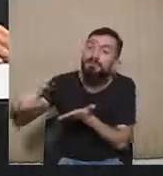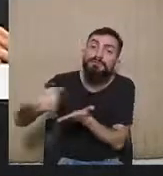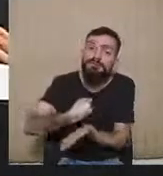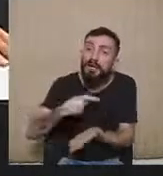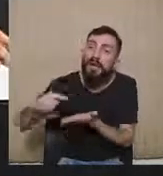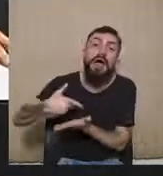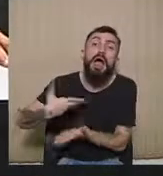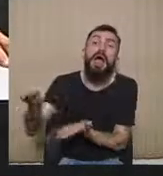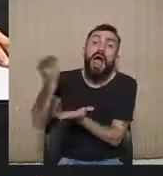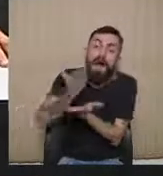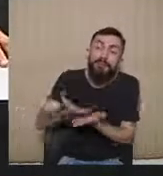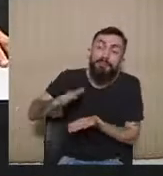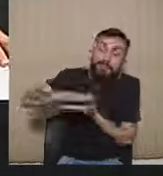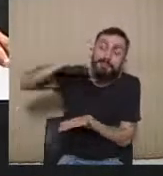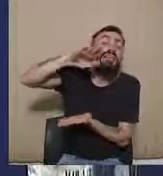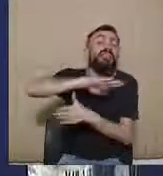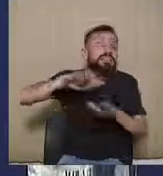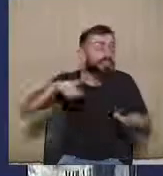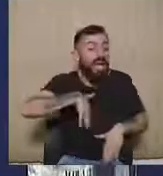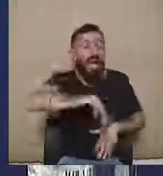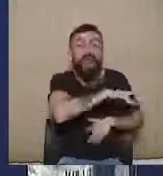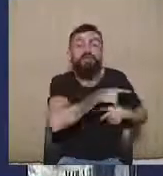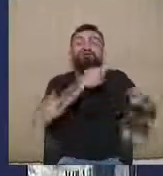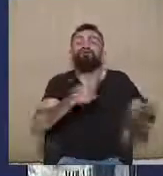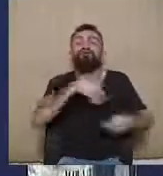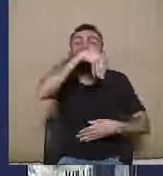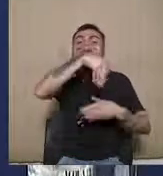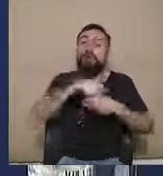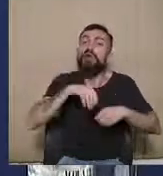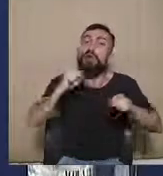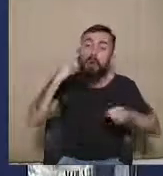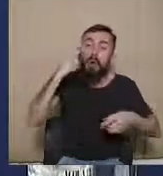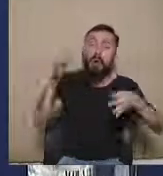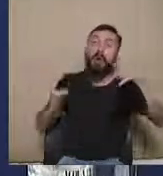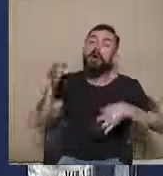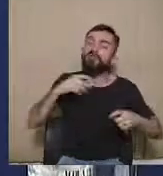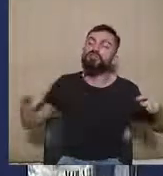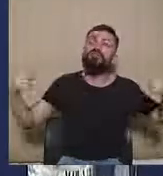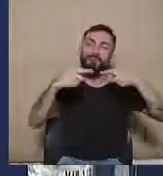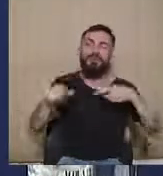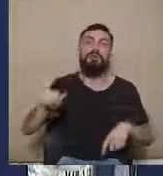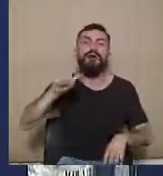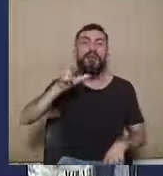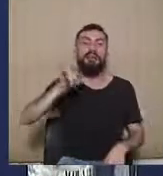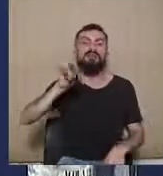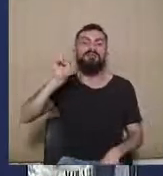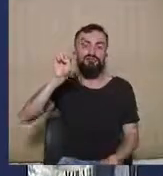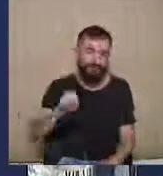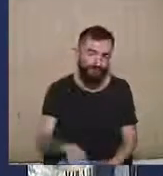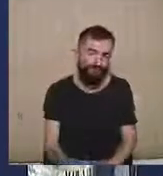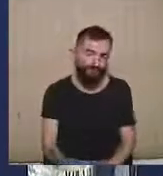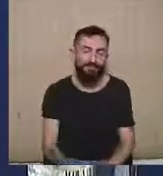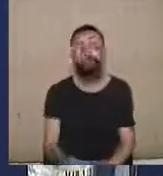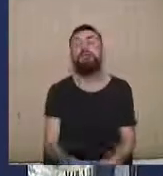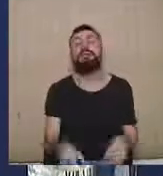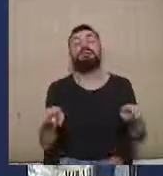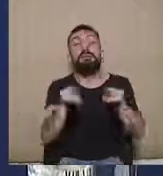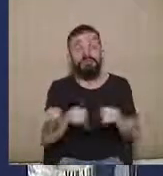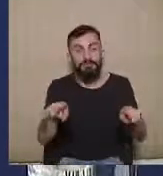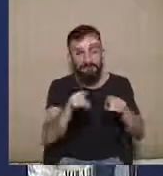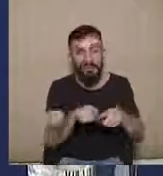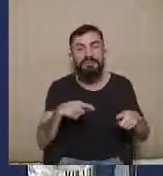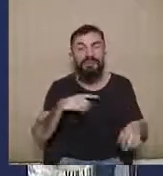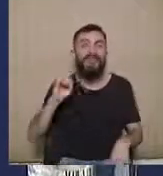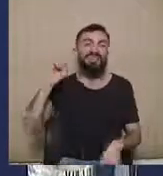e que, diante desses fatos, a Justiça Eleitoral teria uma liberdade maior de aplicar o direito à lide. Um, quer dizer, nós podemos citar aqui dois